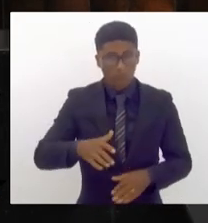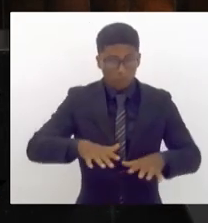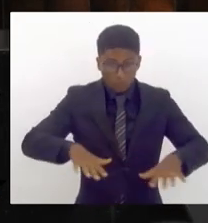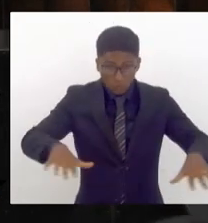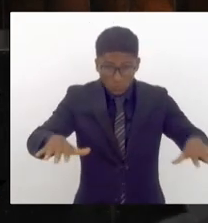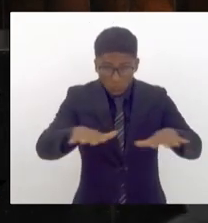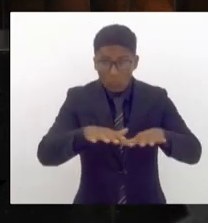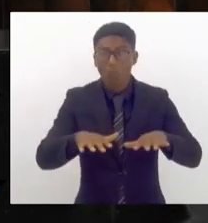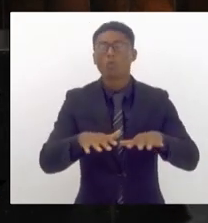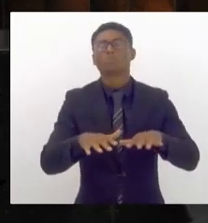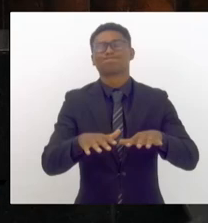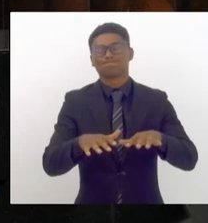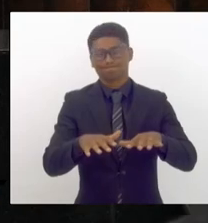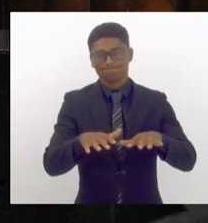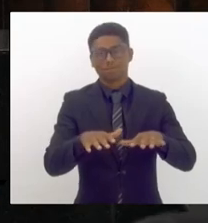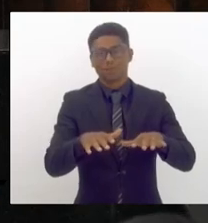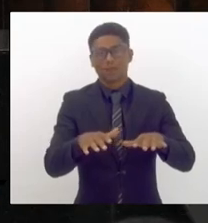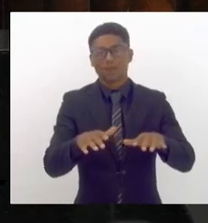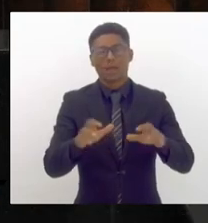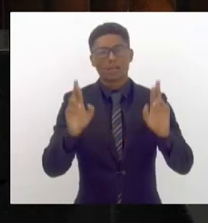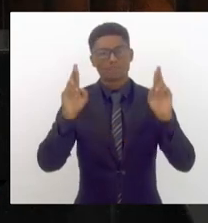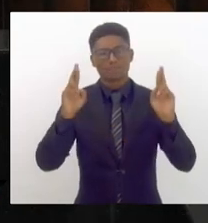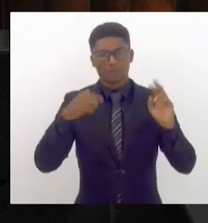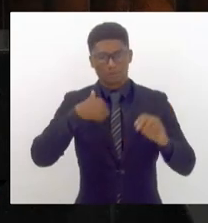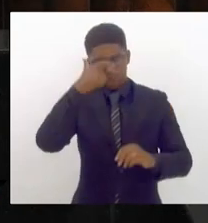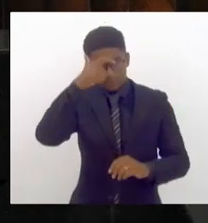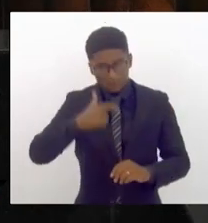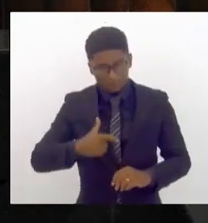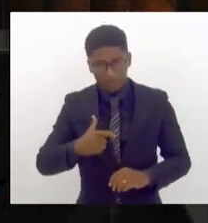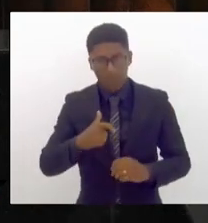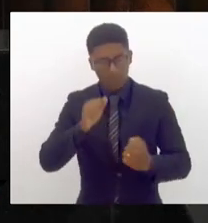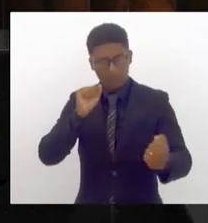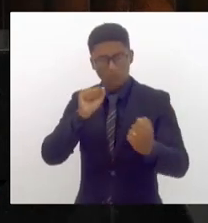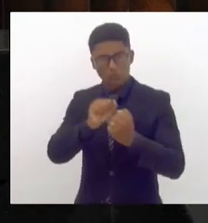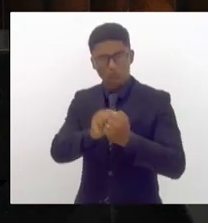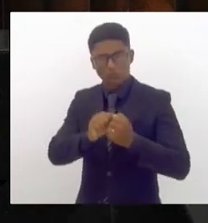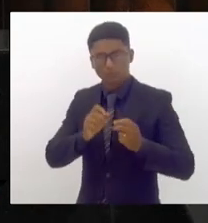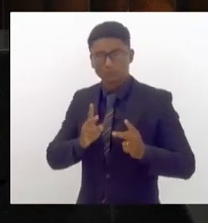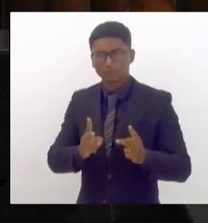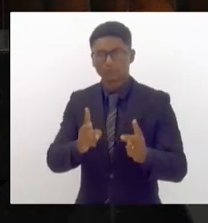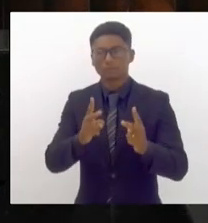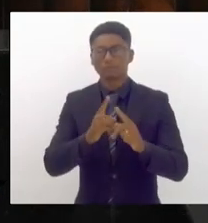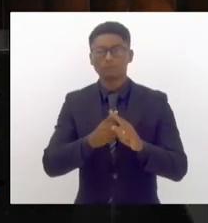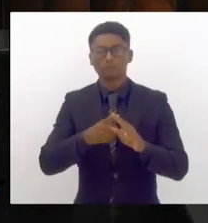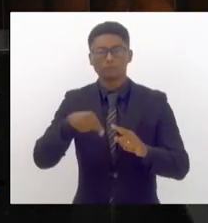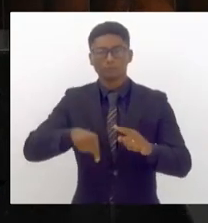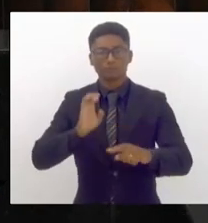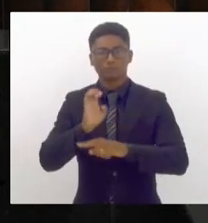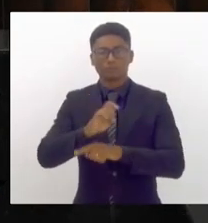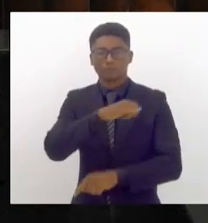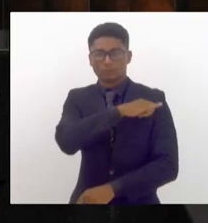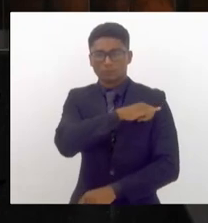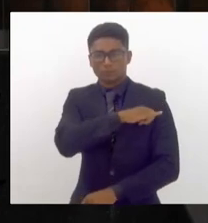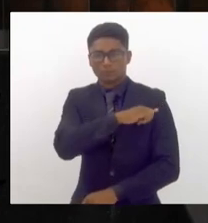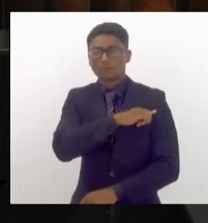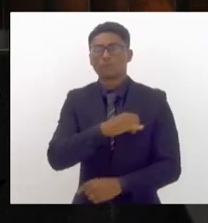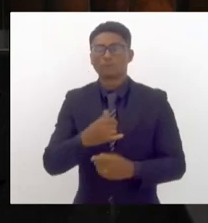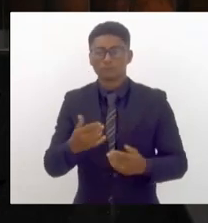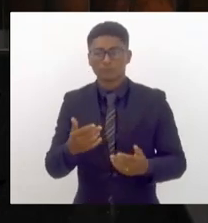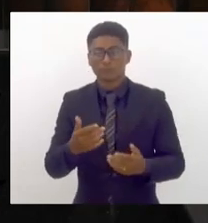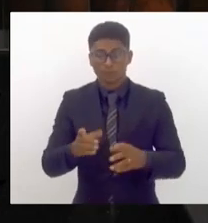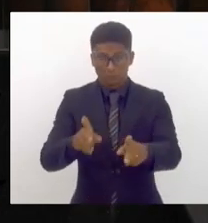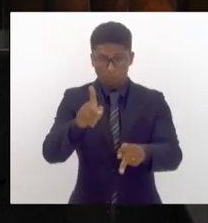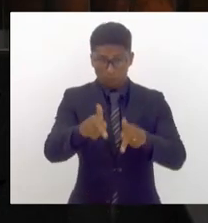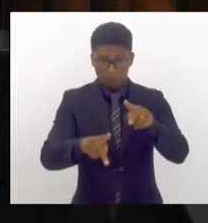cada passado e vamos junto pois iremos fazer no Estado do Rio de Janeiro um lugar onde a